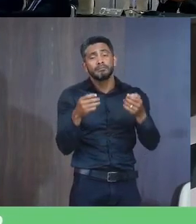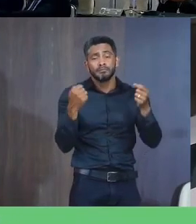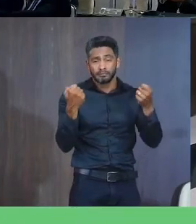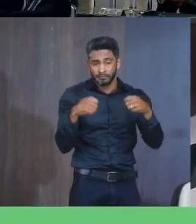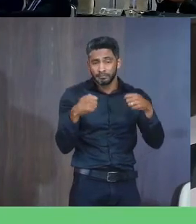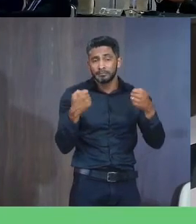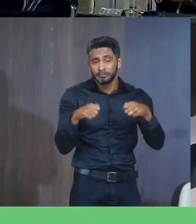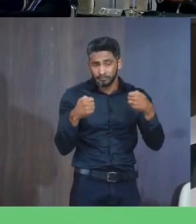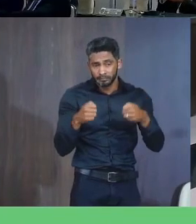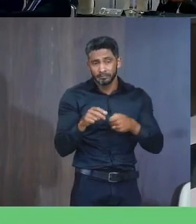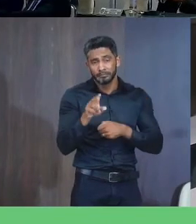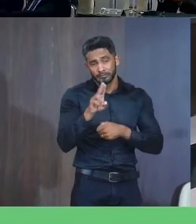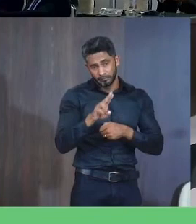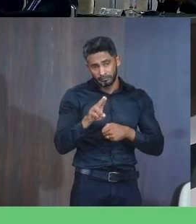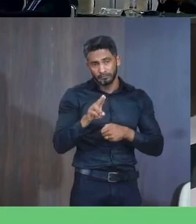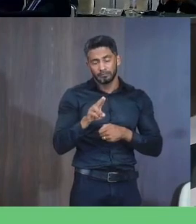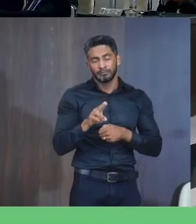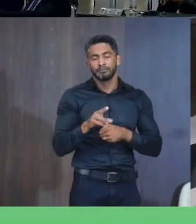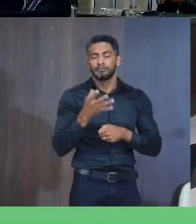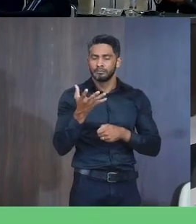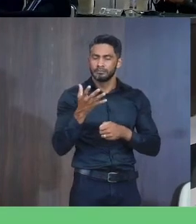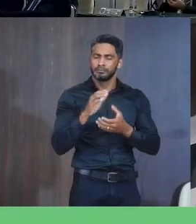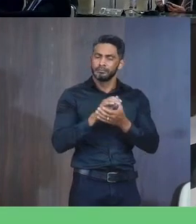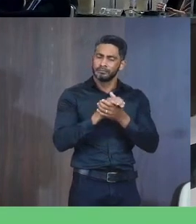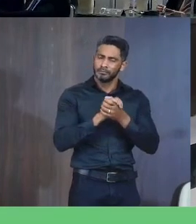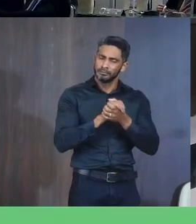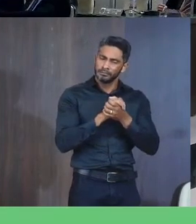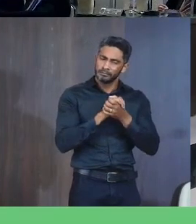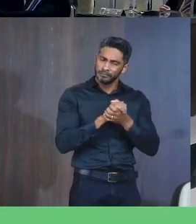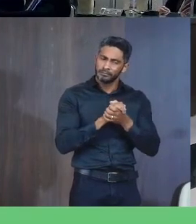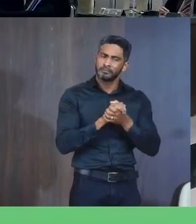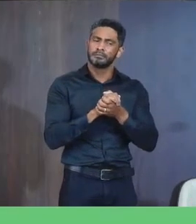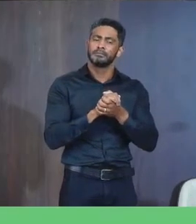Necessidade Então assim Eu quero mesmo Parabenizar O